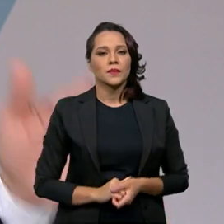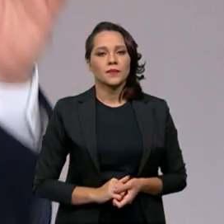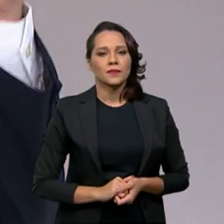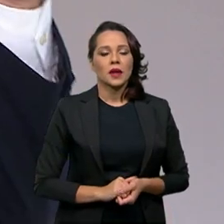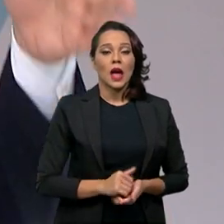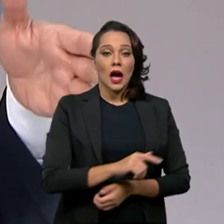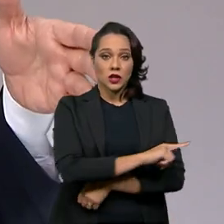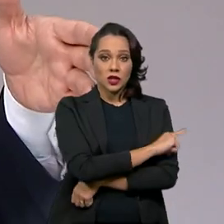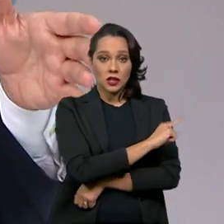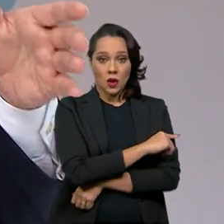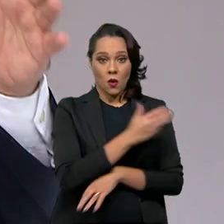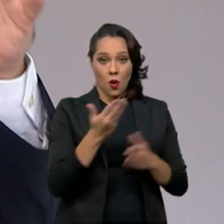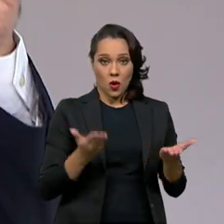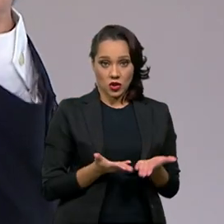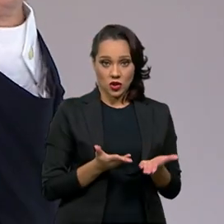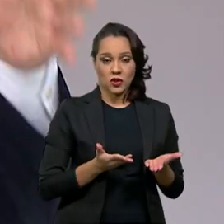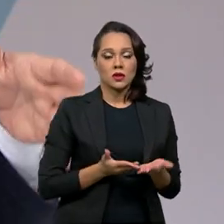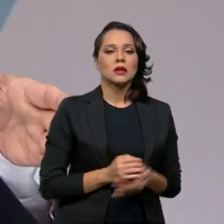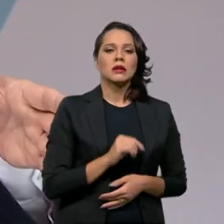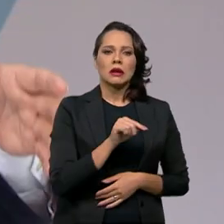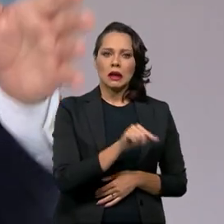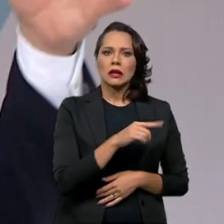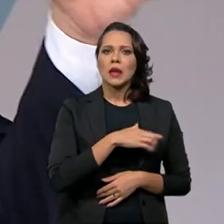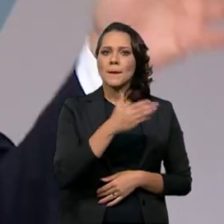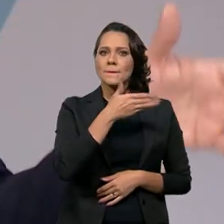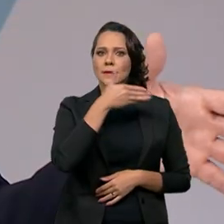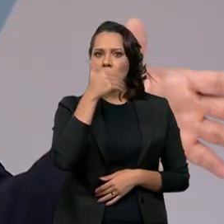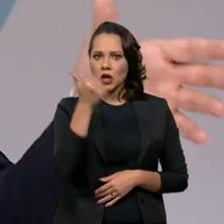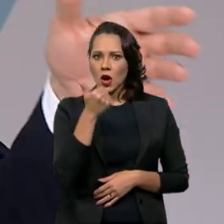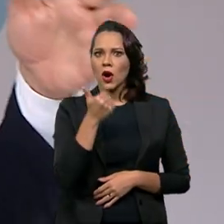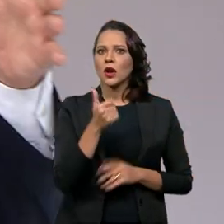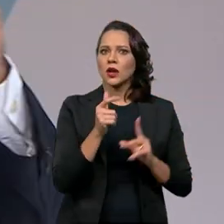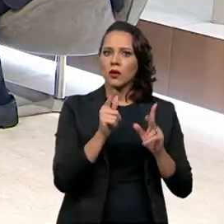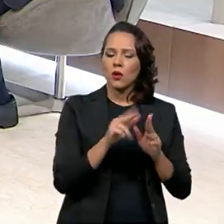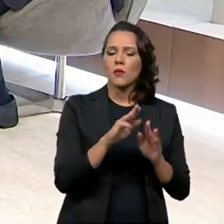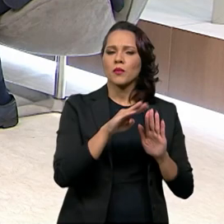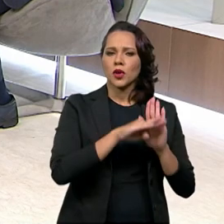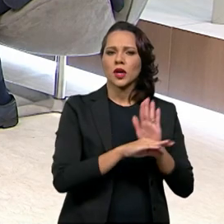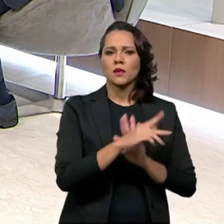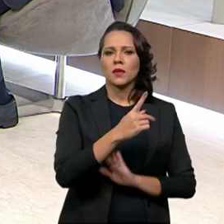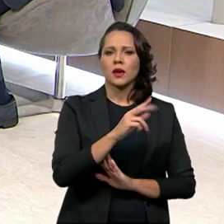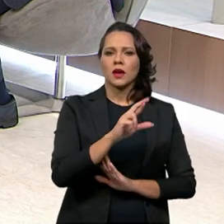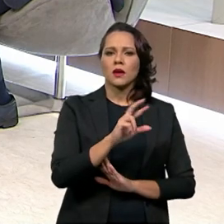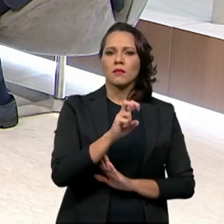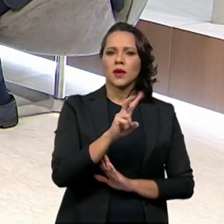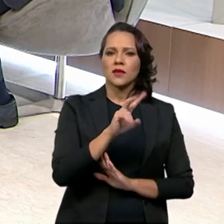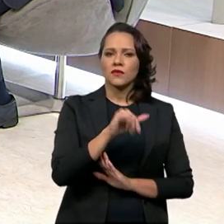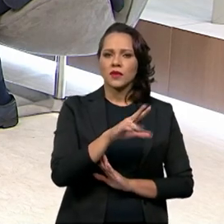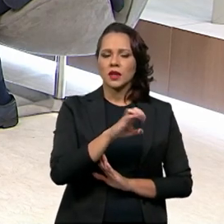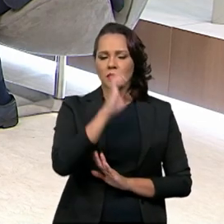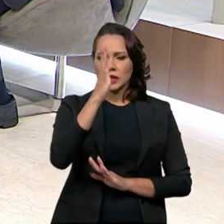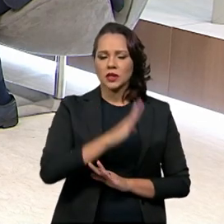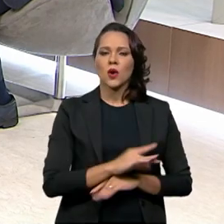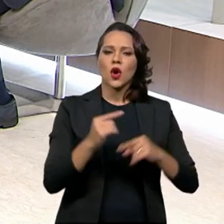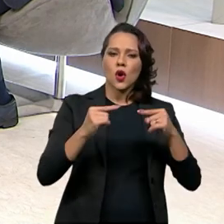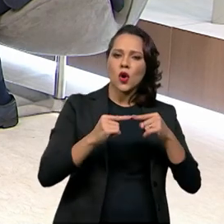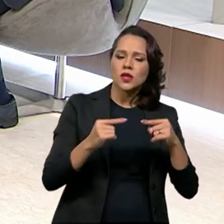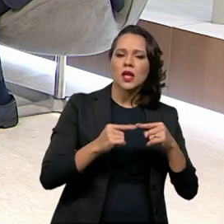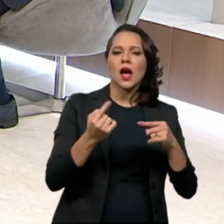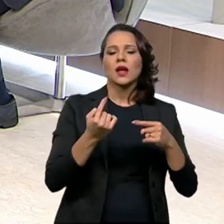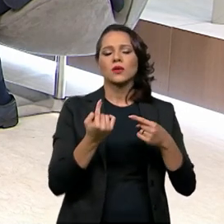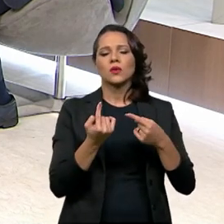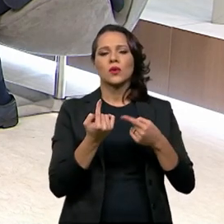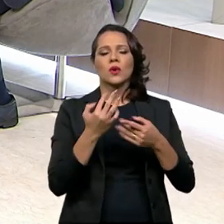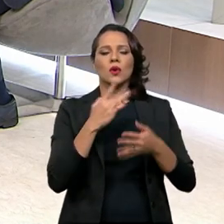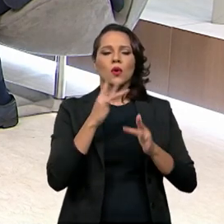A gestão hoje, ela está melhor com o Previno Brasil? A relação com estados e municípios? O diálogo